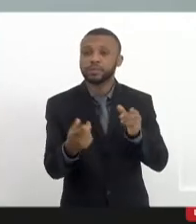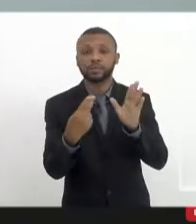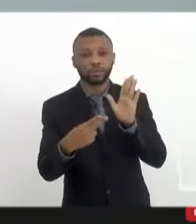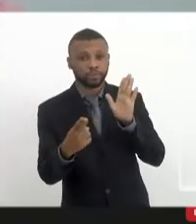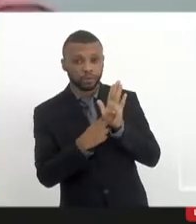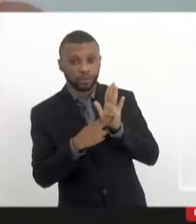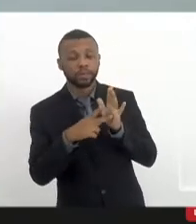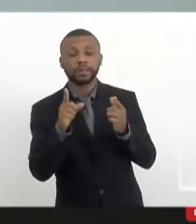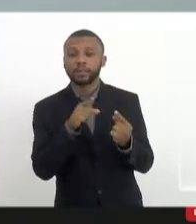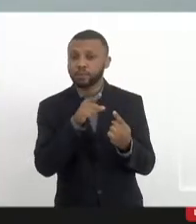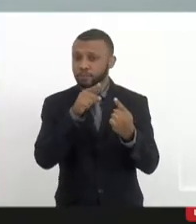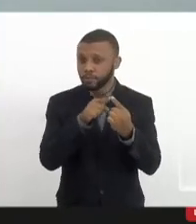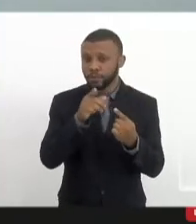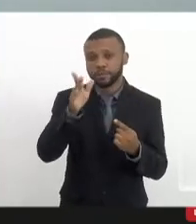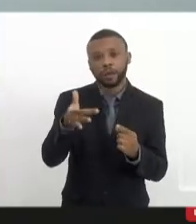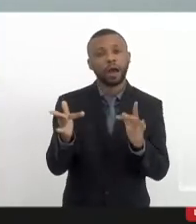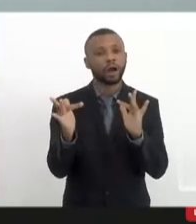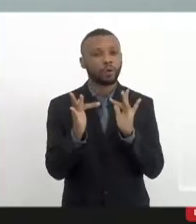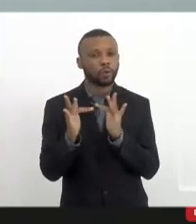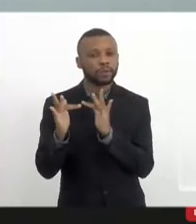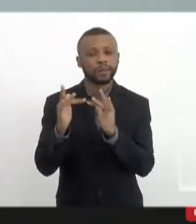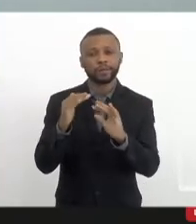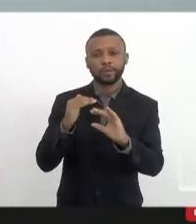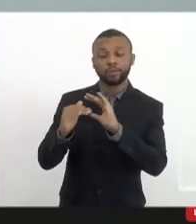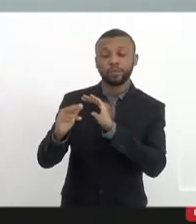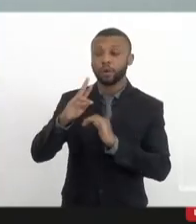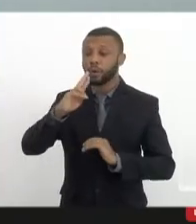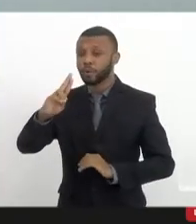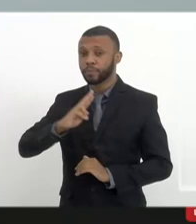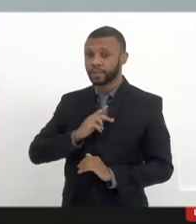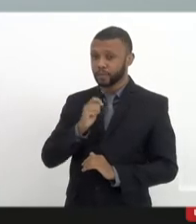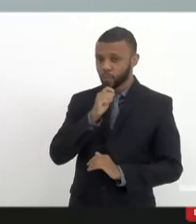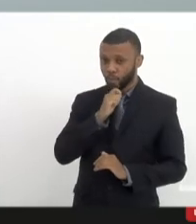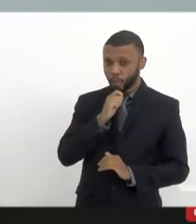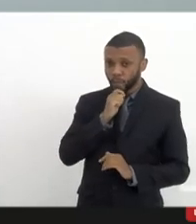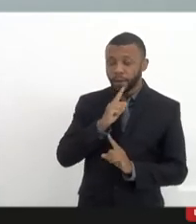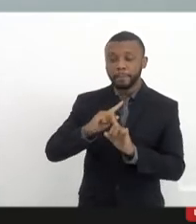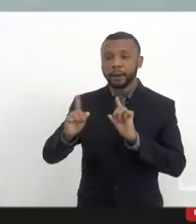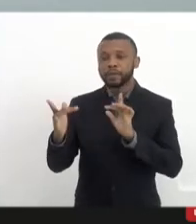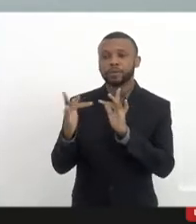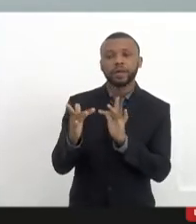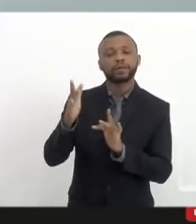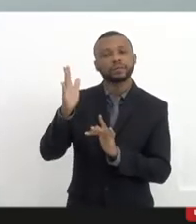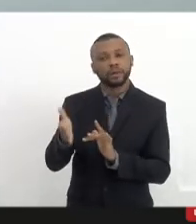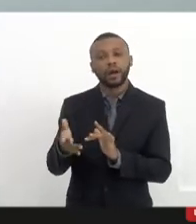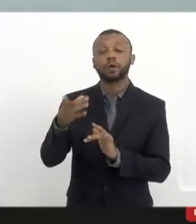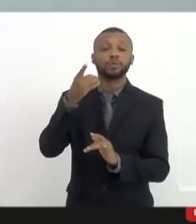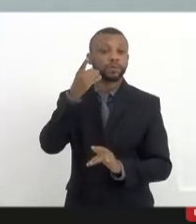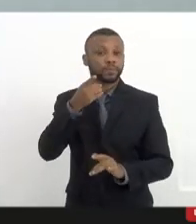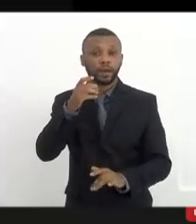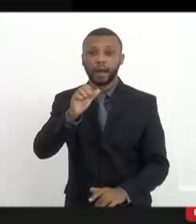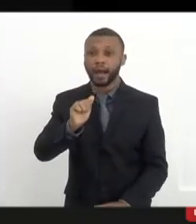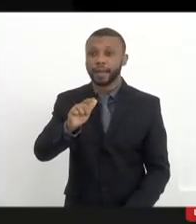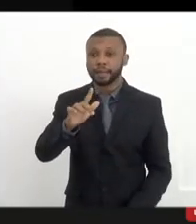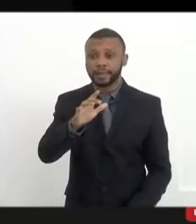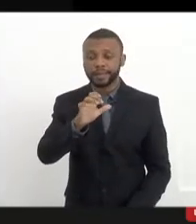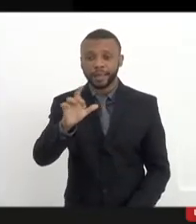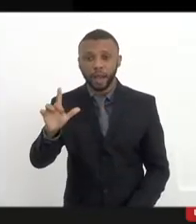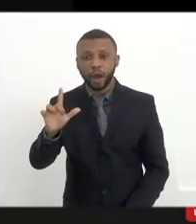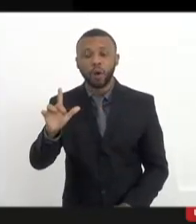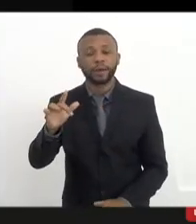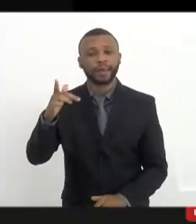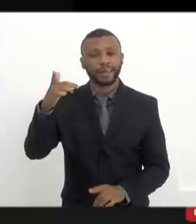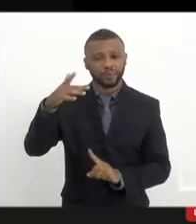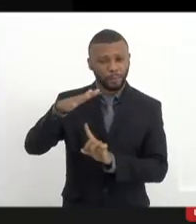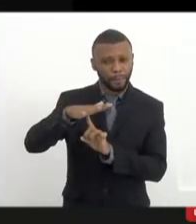sentido, eu já entrei em contato aqui, não tive resposta ainda, mas já entrei em contato com o deputado Aliel Machado, que é PSB do Paraná.